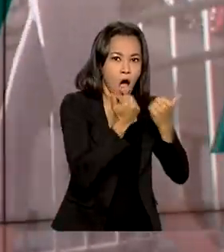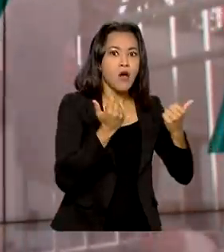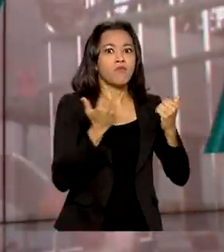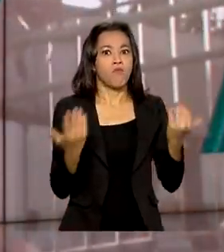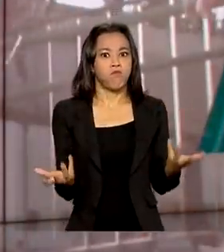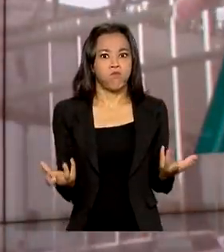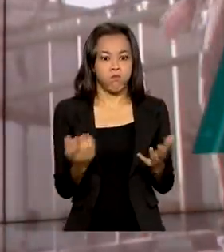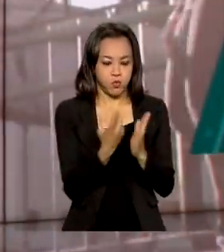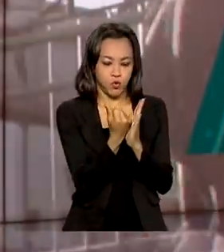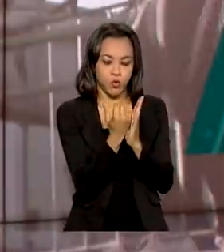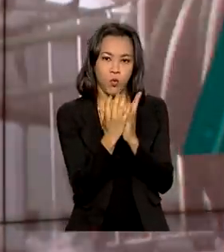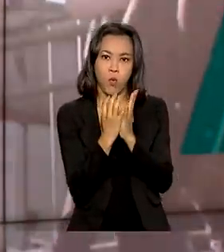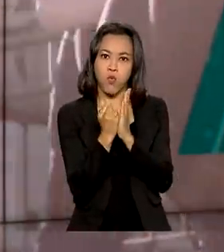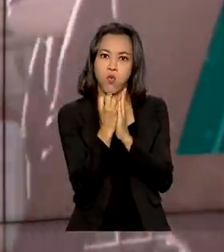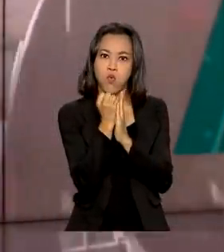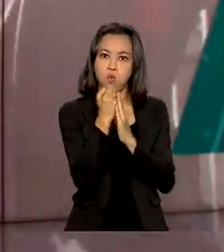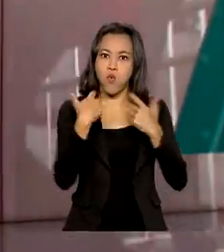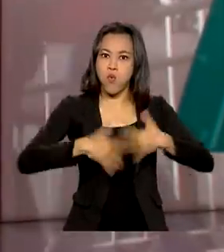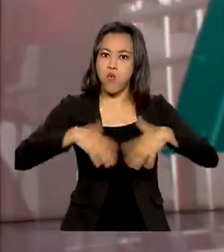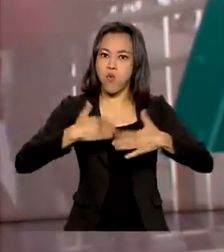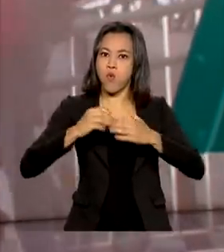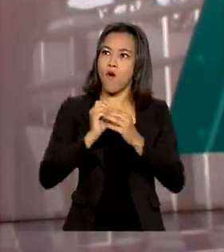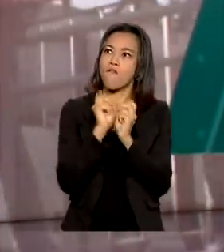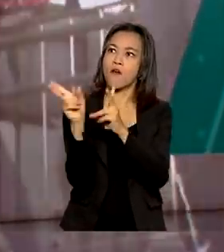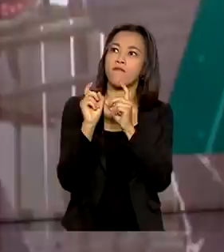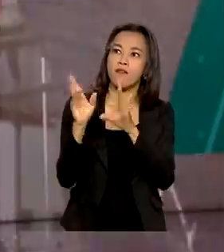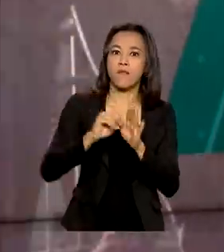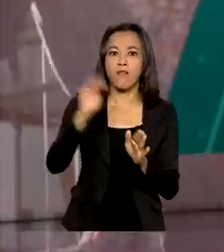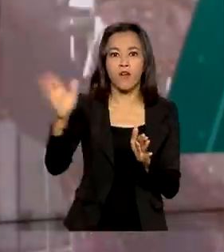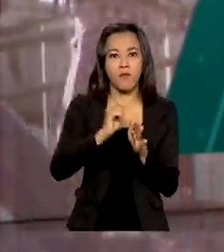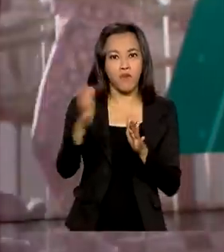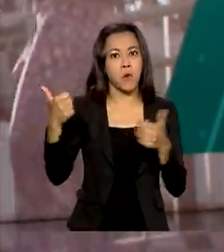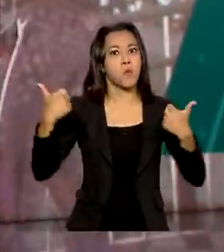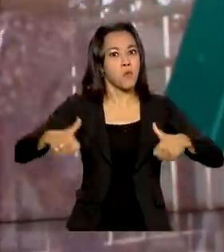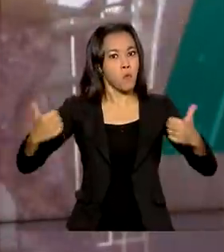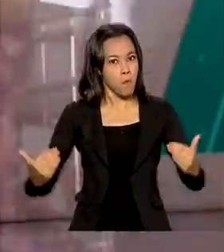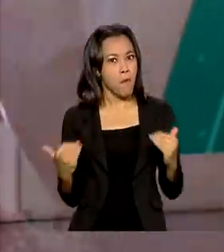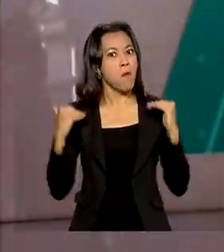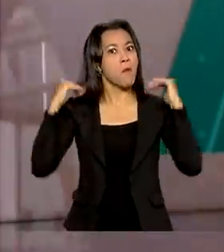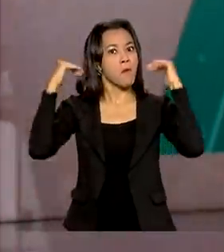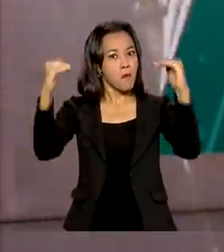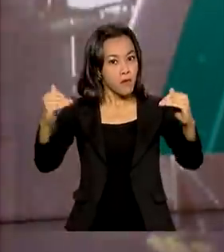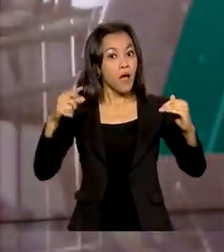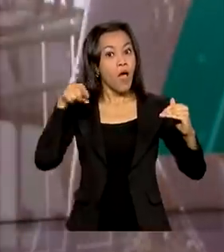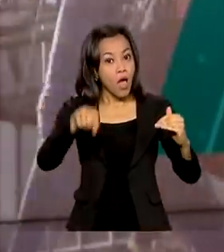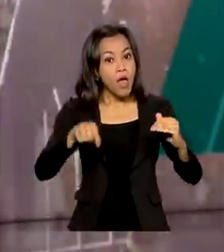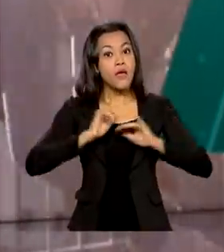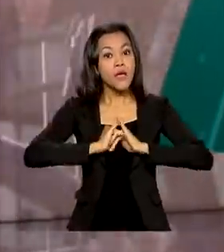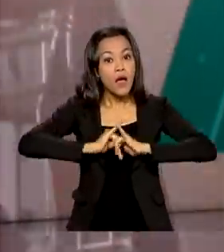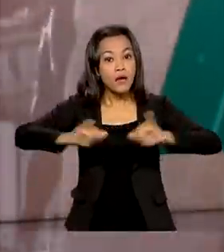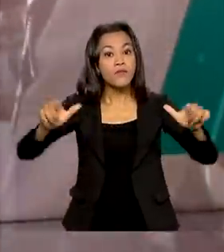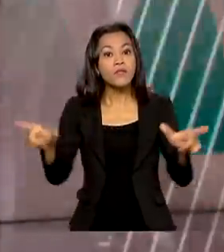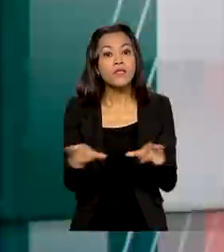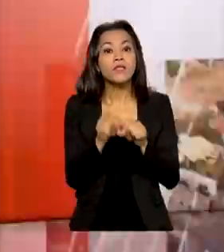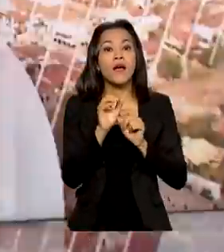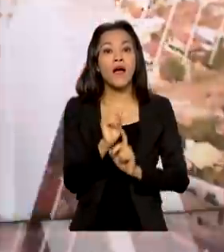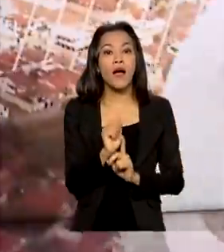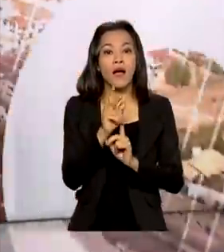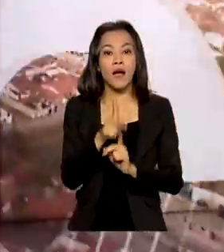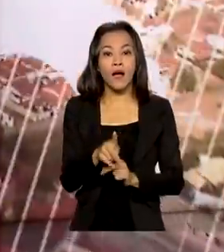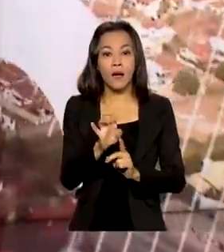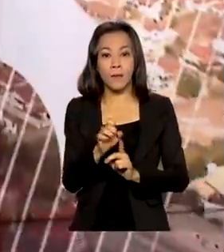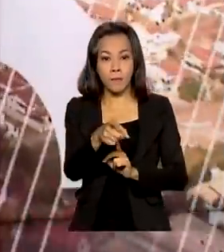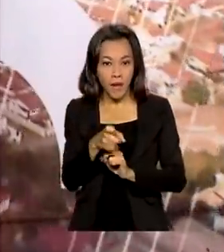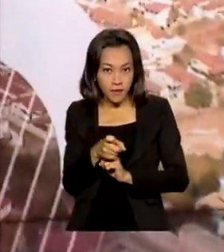faturamento das exportações. É o que aponta o levantamento da Agência Brasileira de Promoção de Exportações e Investimentos, a